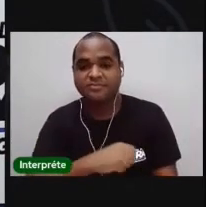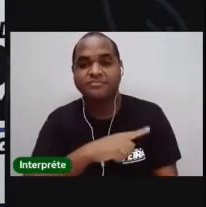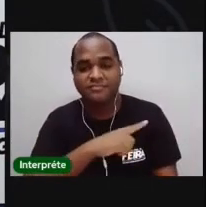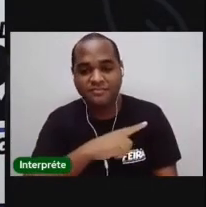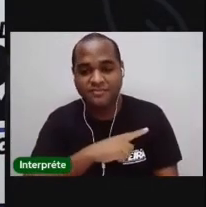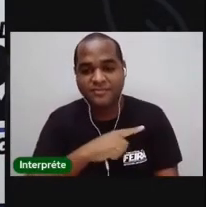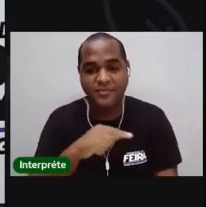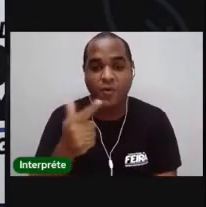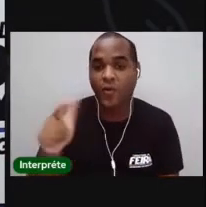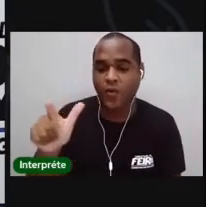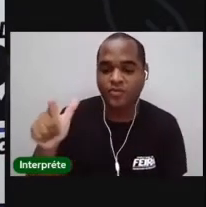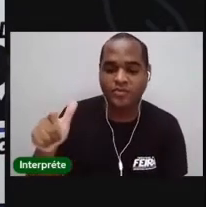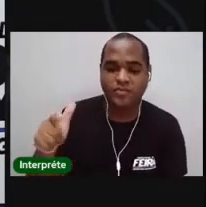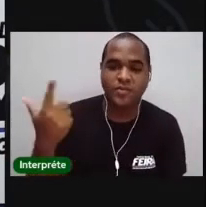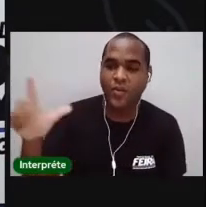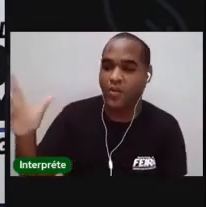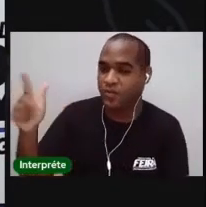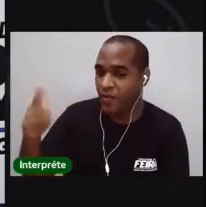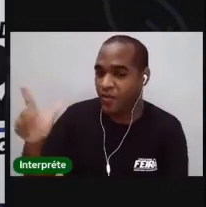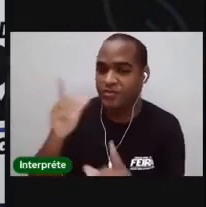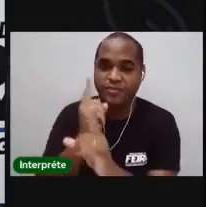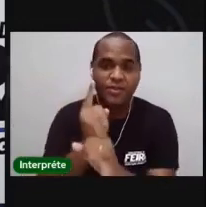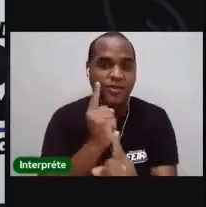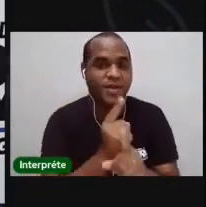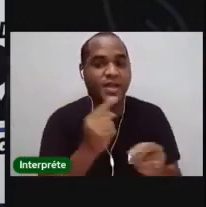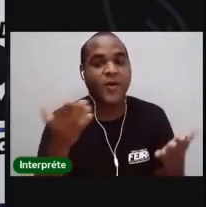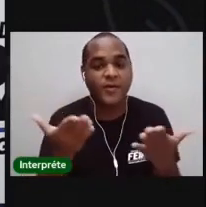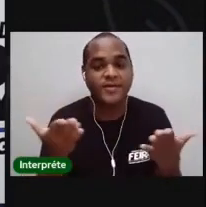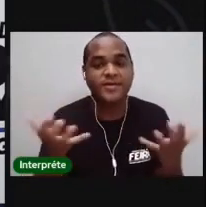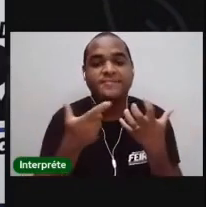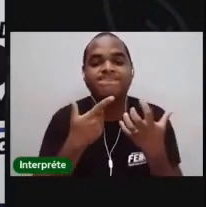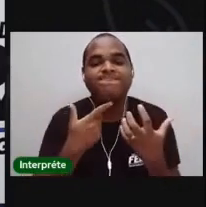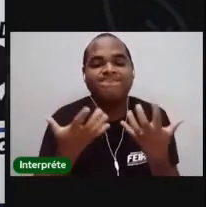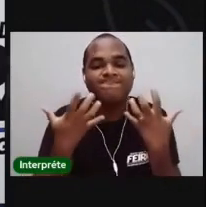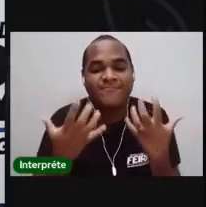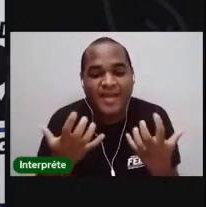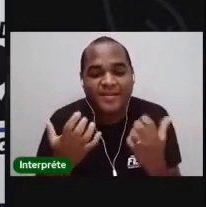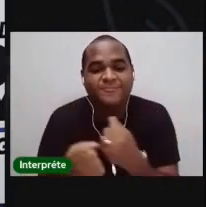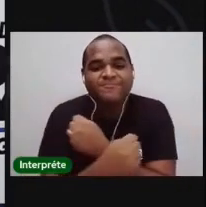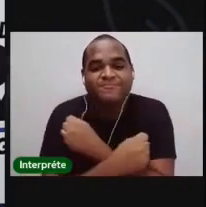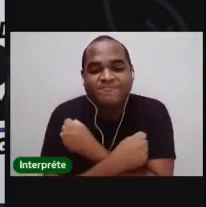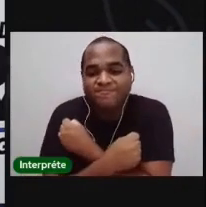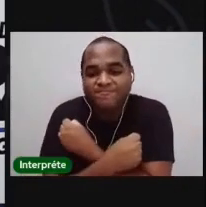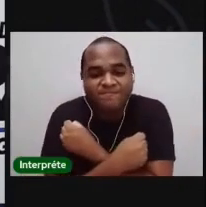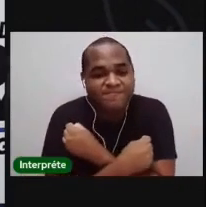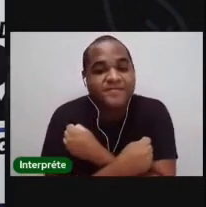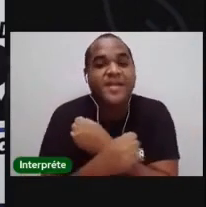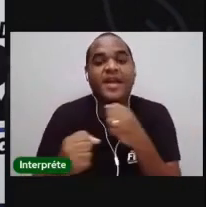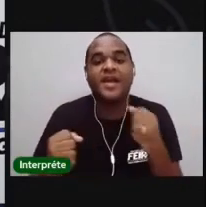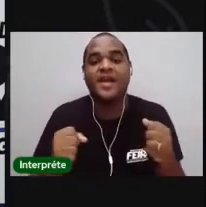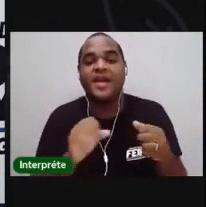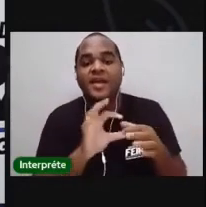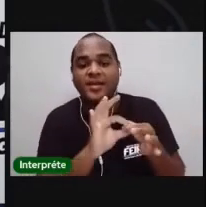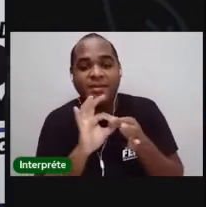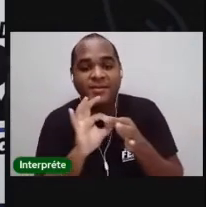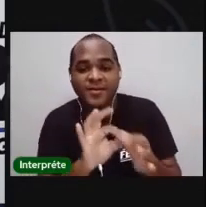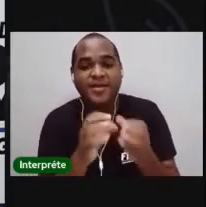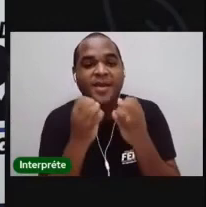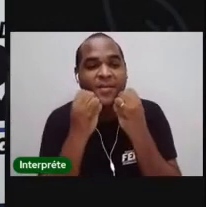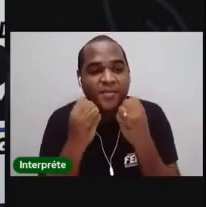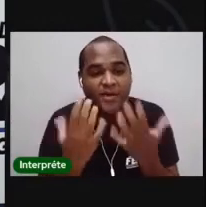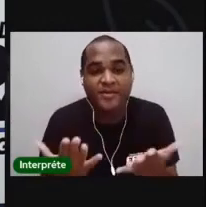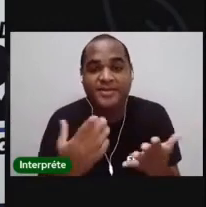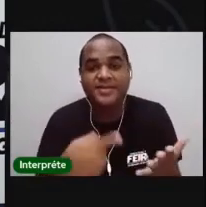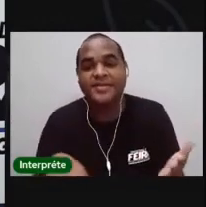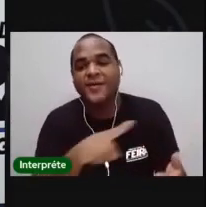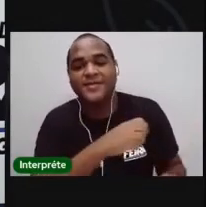A gente vai ter outros encontros e hoje eu quero me despedir de vocês com um forte abraço. Um abraço bem forte para a gente tentar matar a